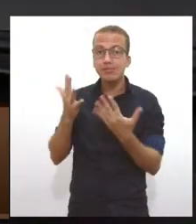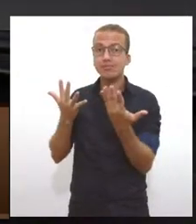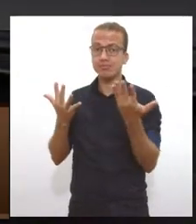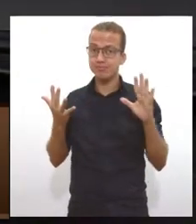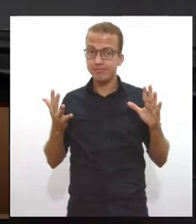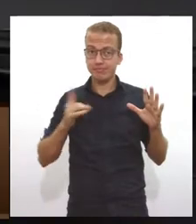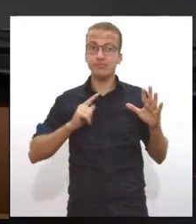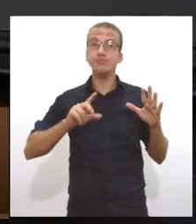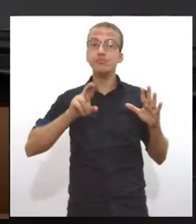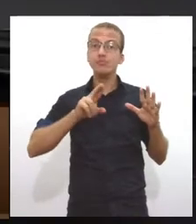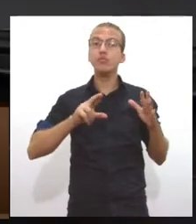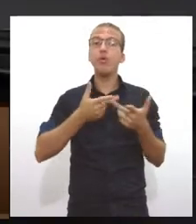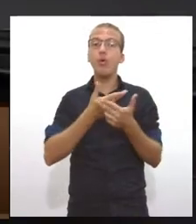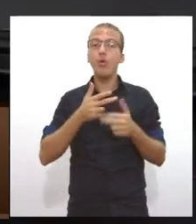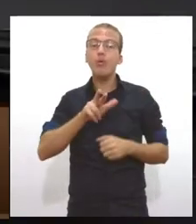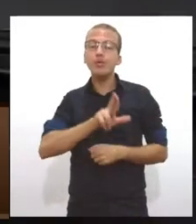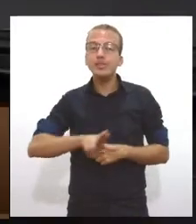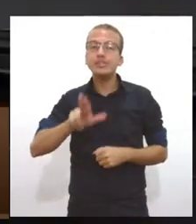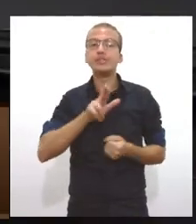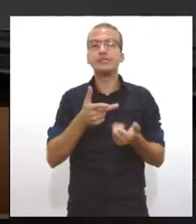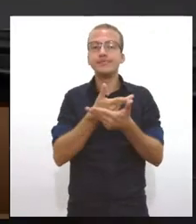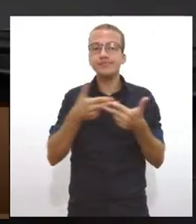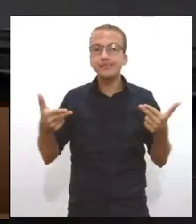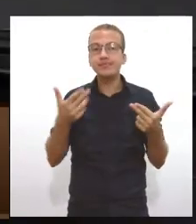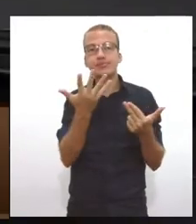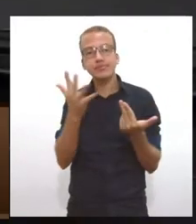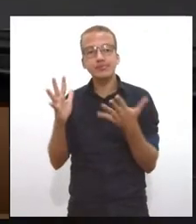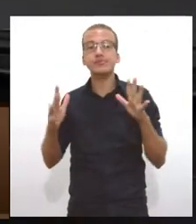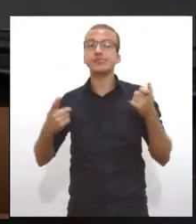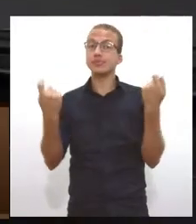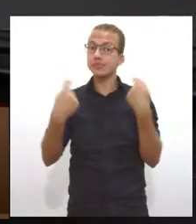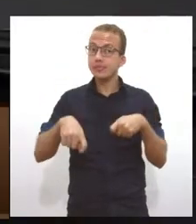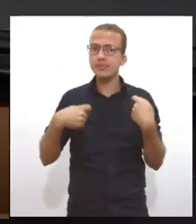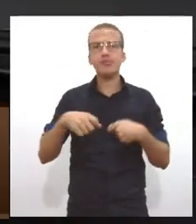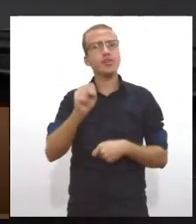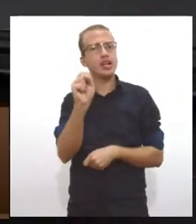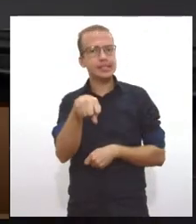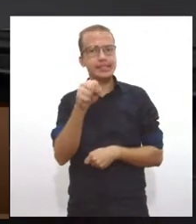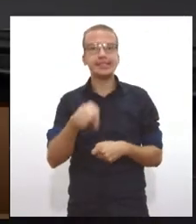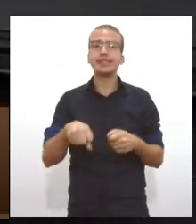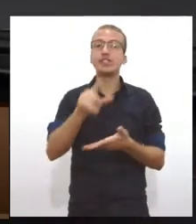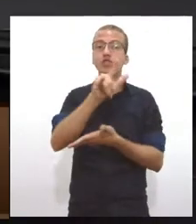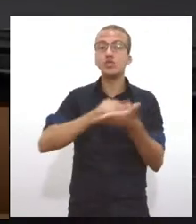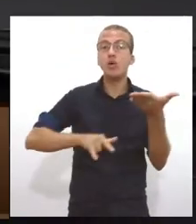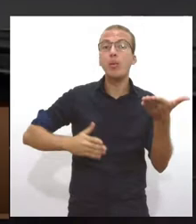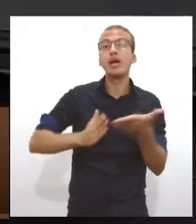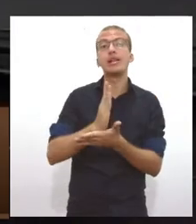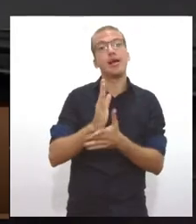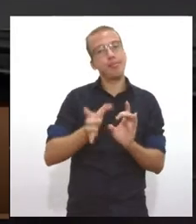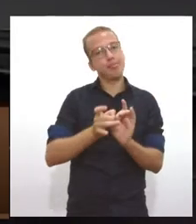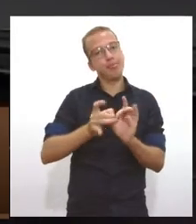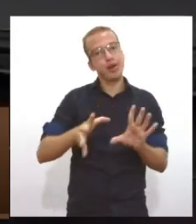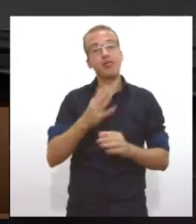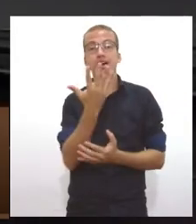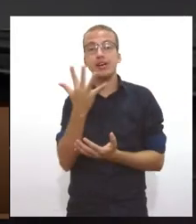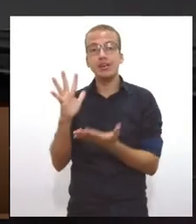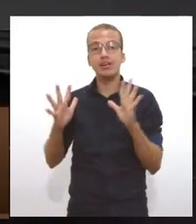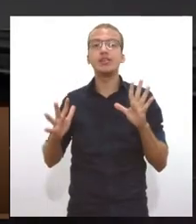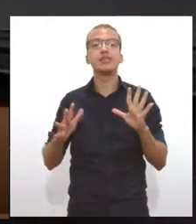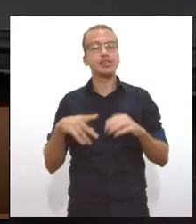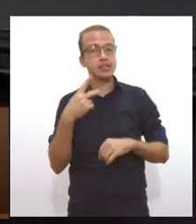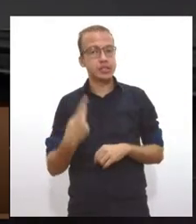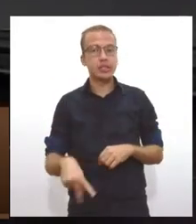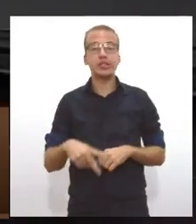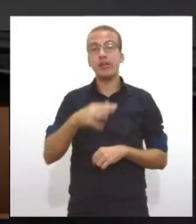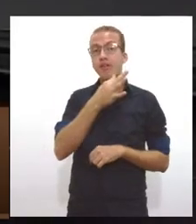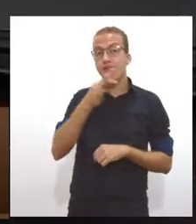ela precisa de licenciamento ambiental da forma como as legislações específicas, dentro da competência comum da União, dos Estados e dos